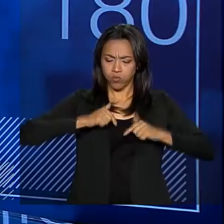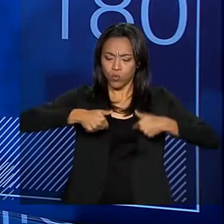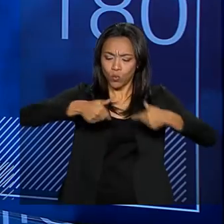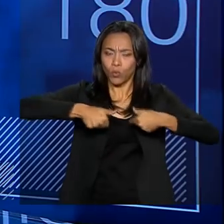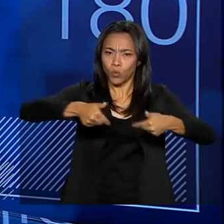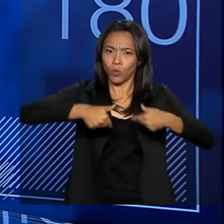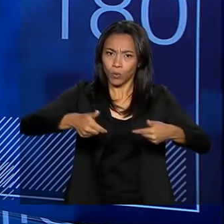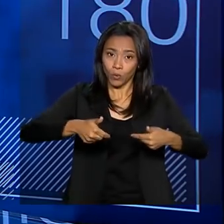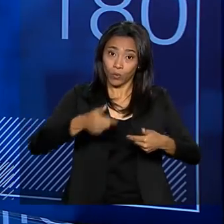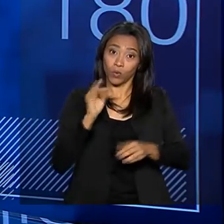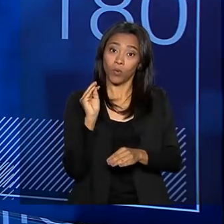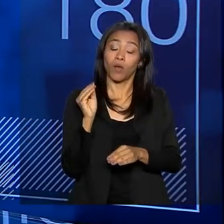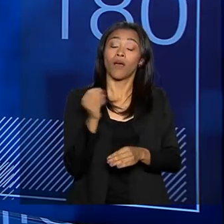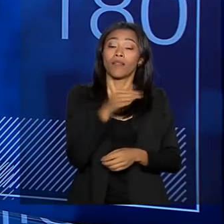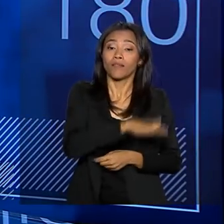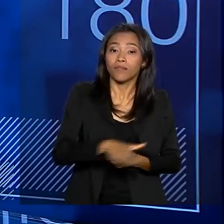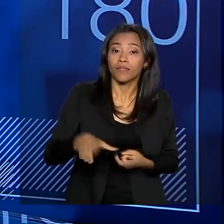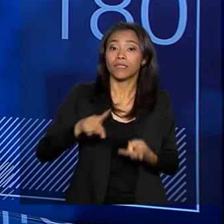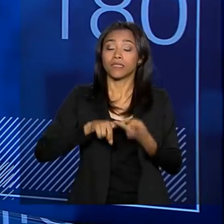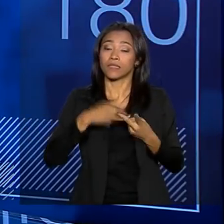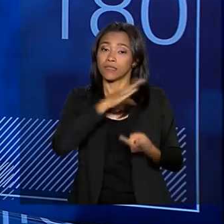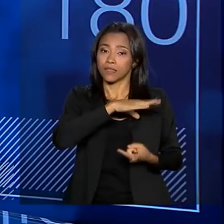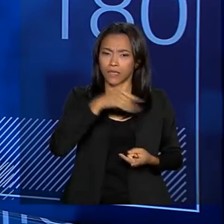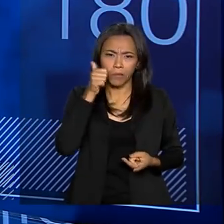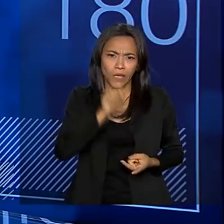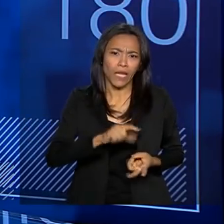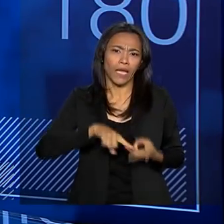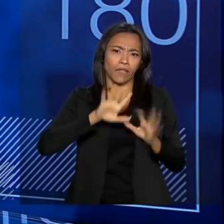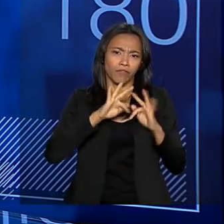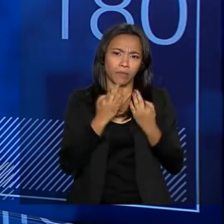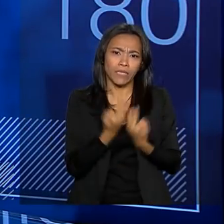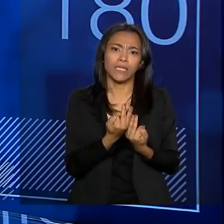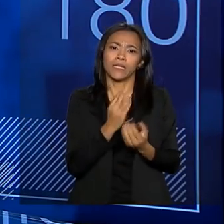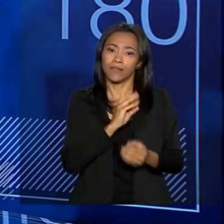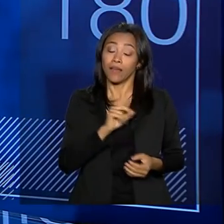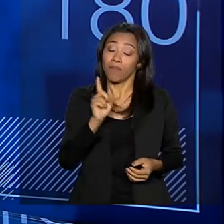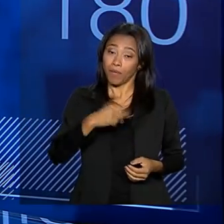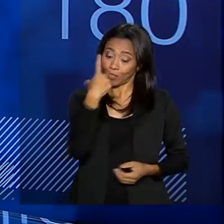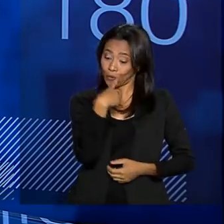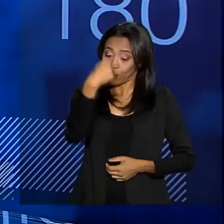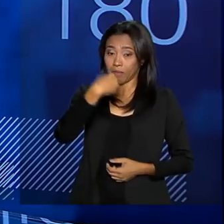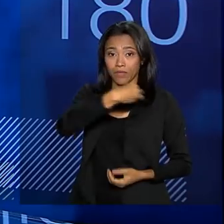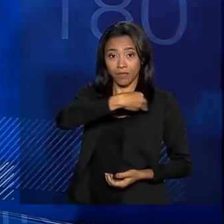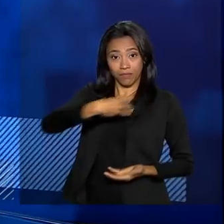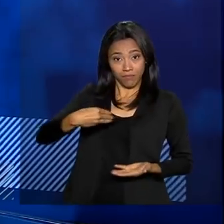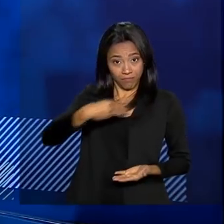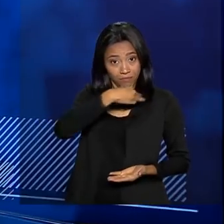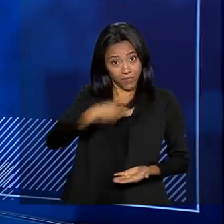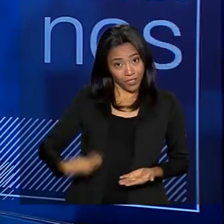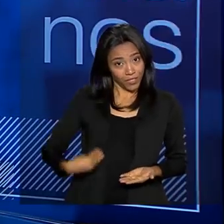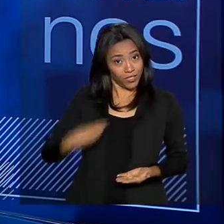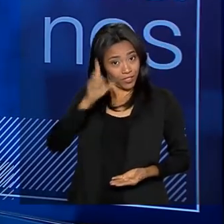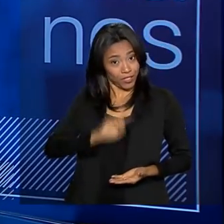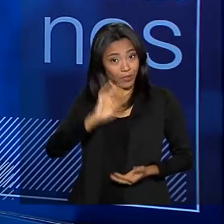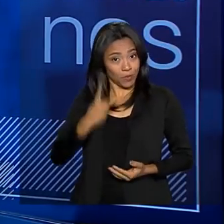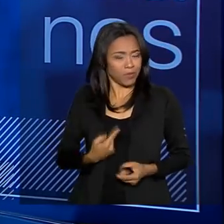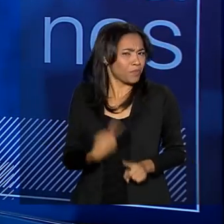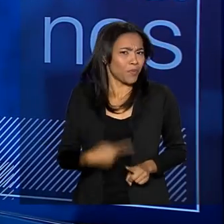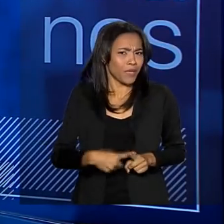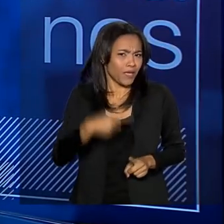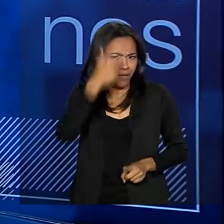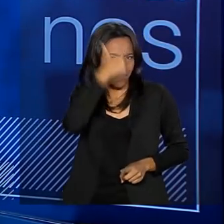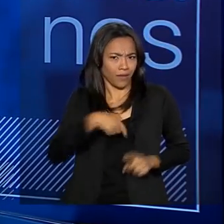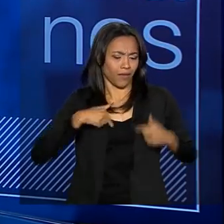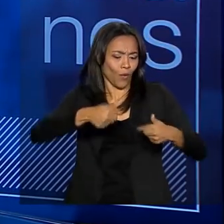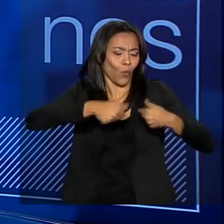infância, da mulher, da família, escolhida para ser ministra de direitos humanos. Por que essa ativista? Por que esta